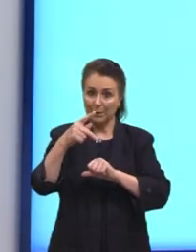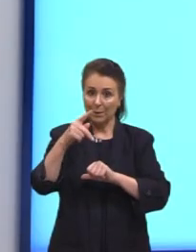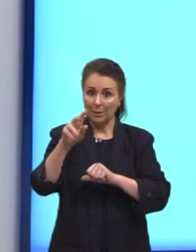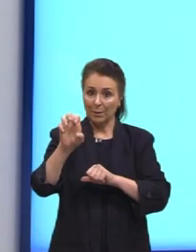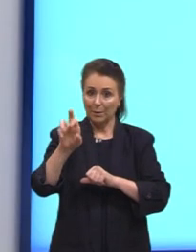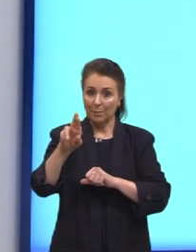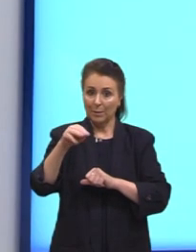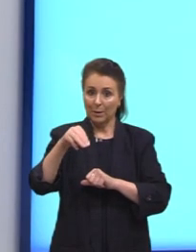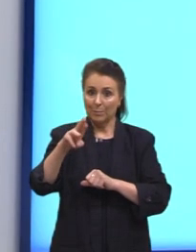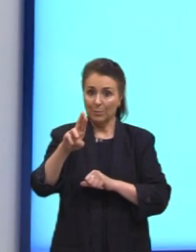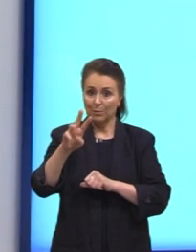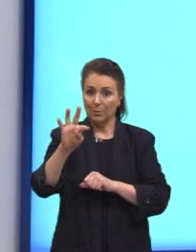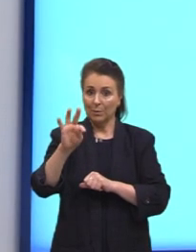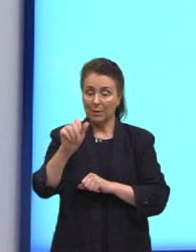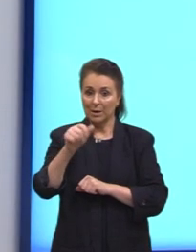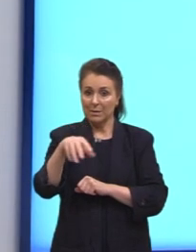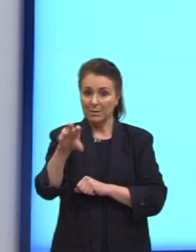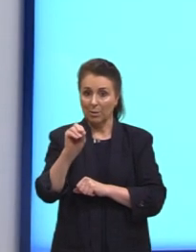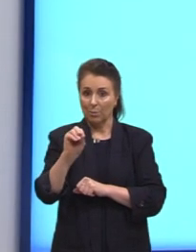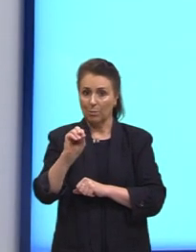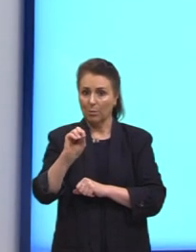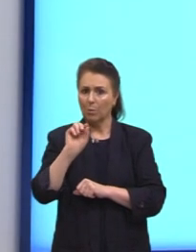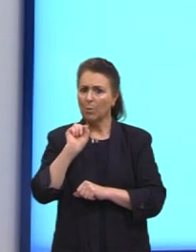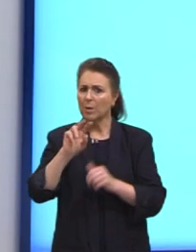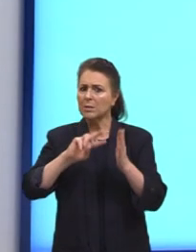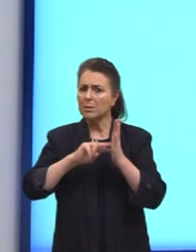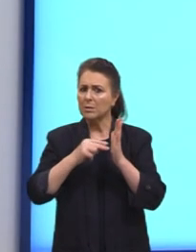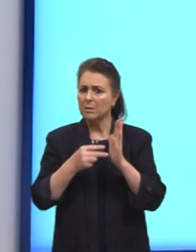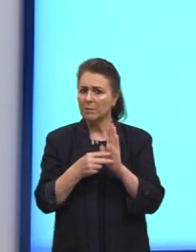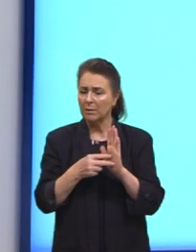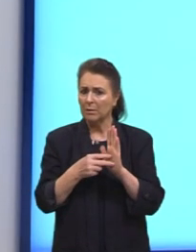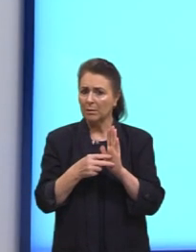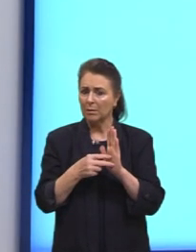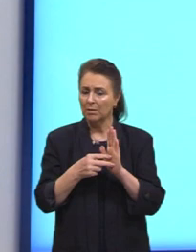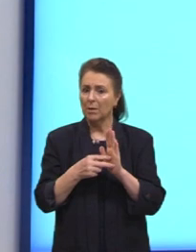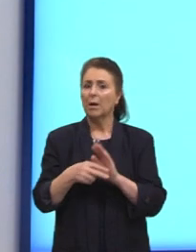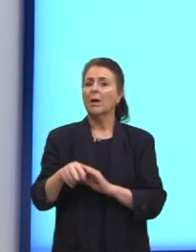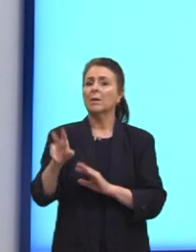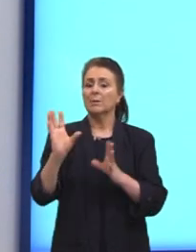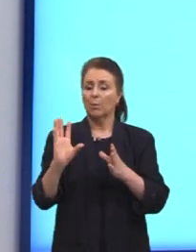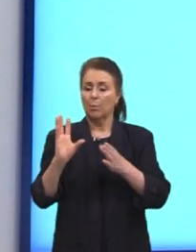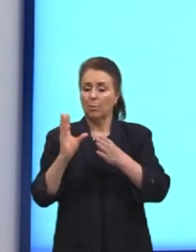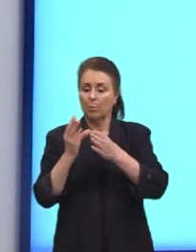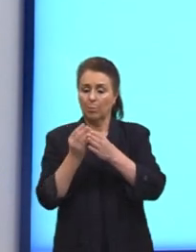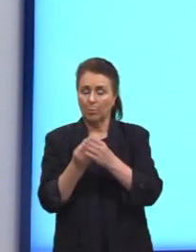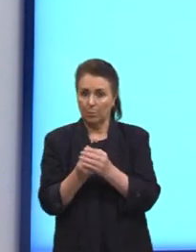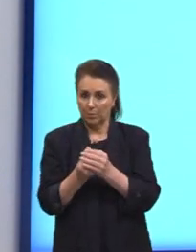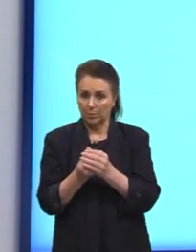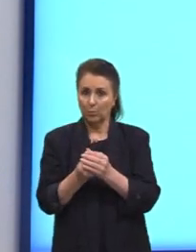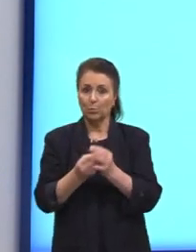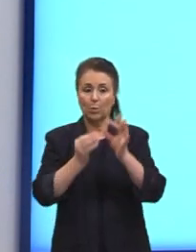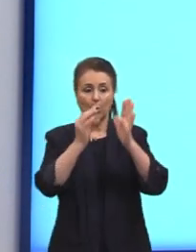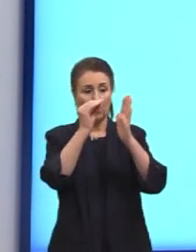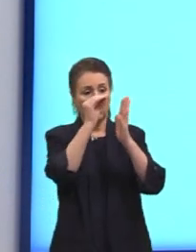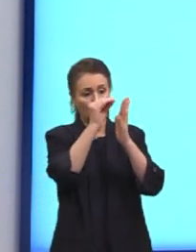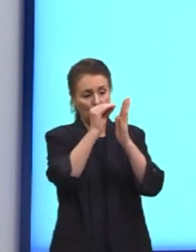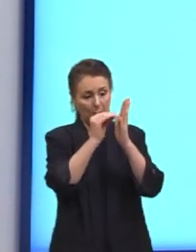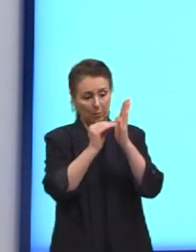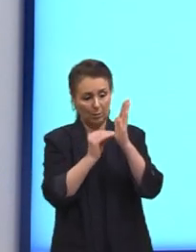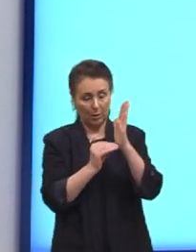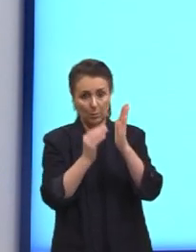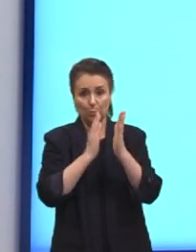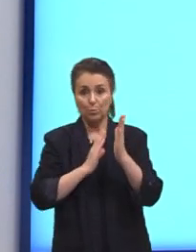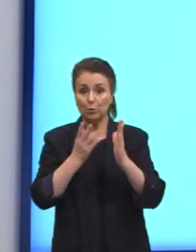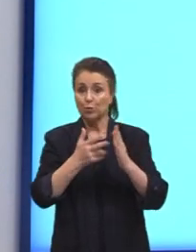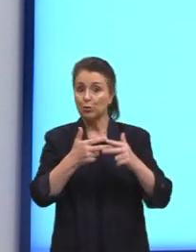simples. O que seria a permutação? São então os agrupamentos ordenados de todos os